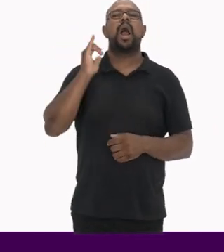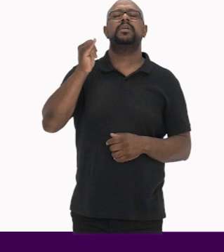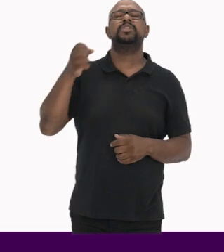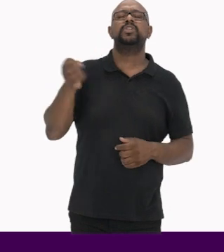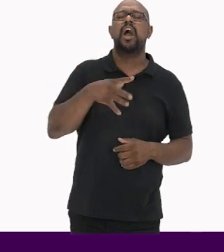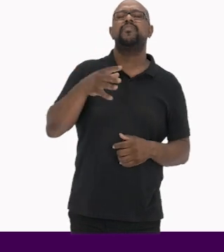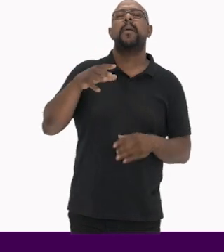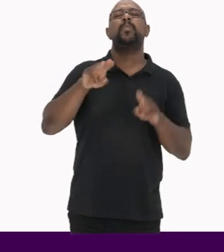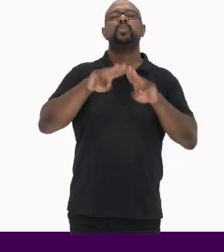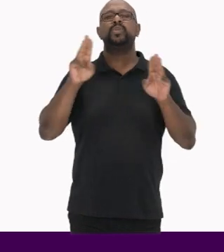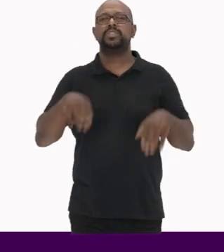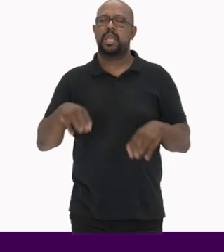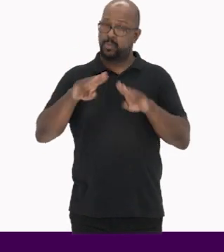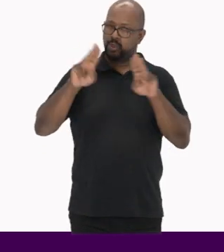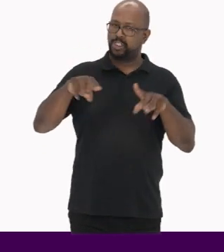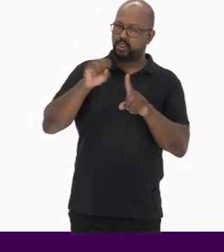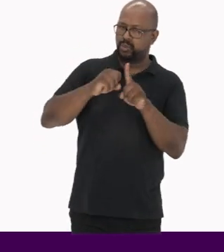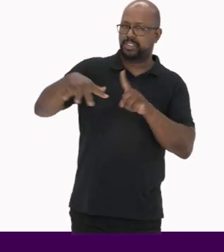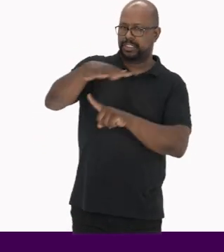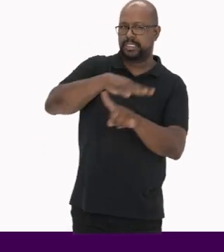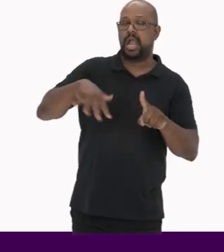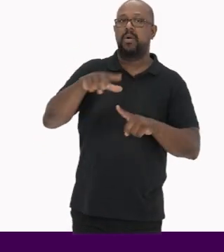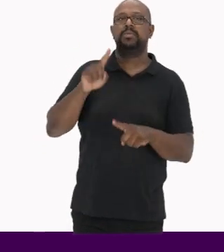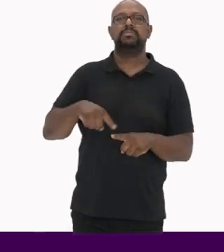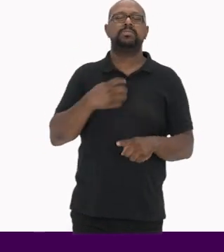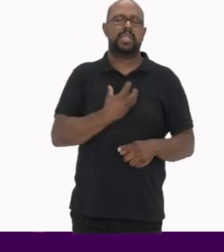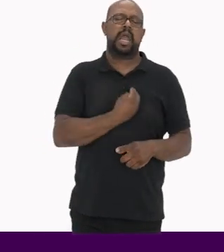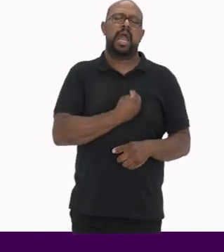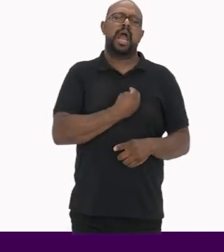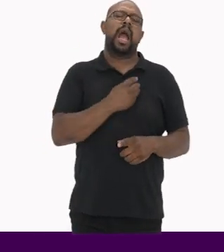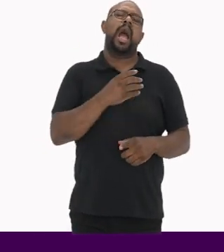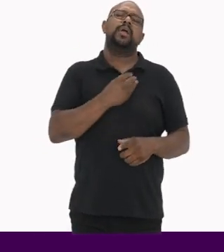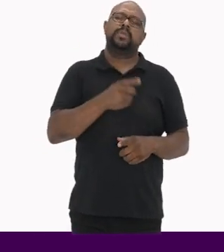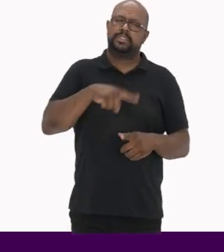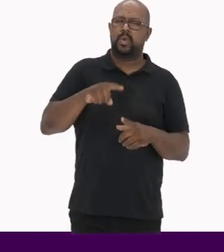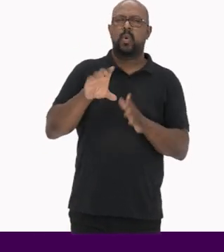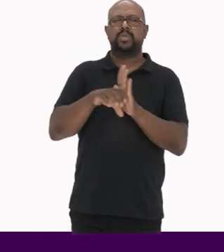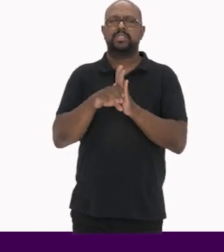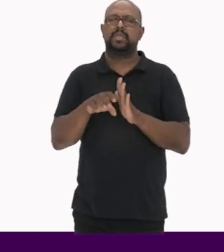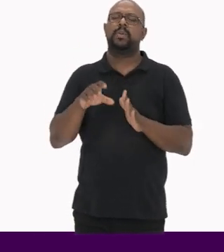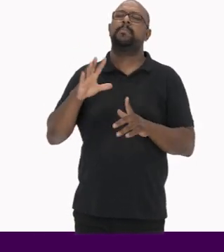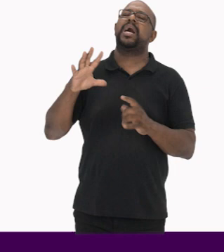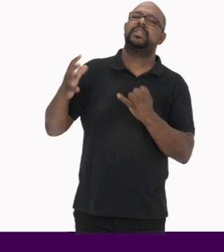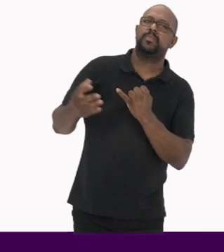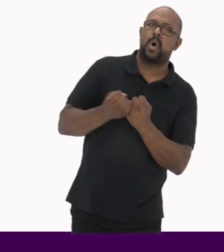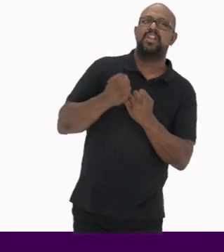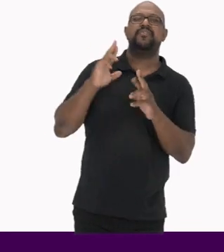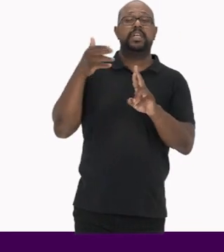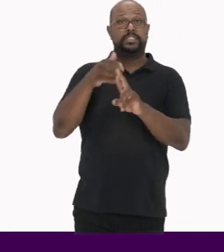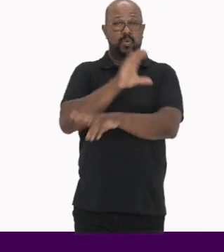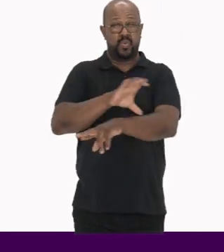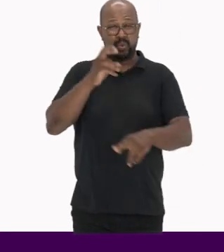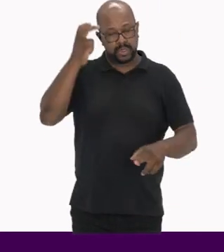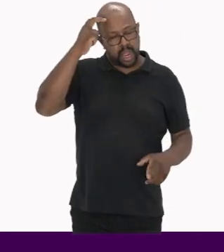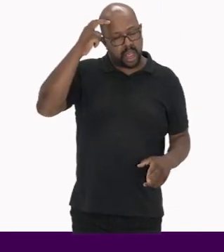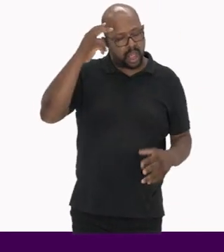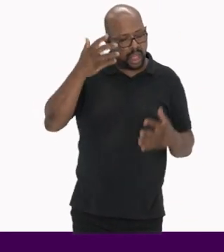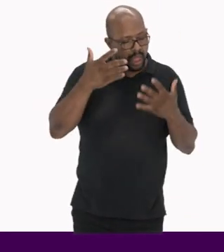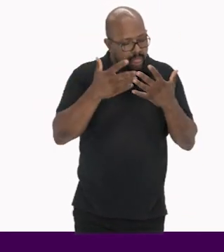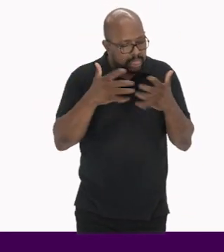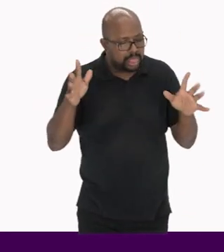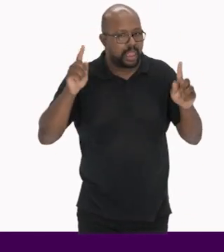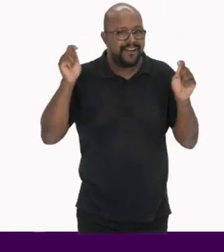museologia e da museologia social Assim como as atualizações dos conceitos de patrimônio e referência culturais Abriram